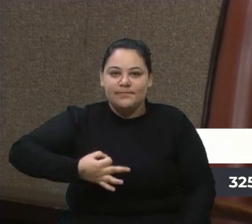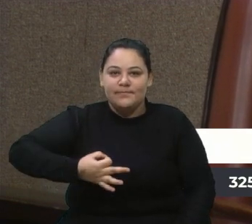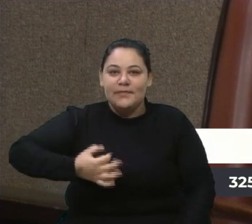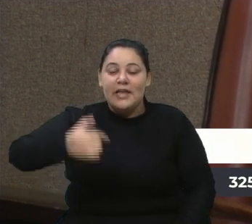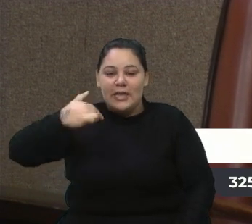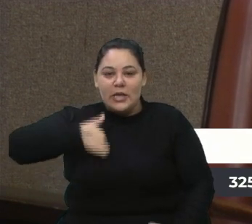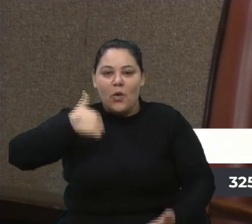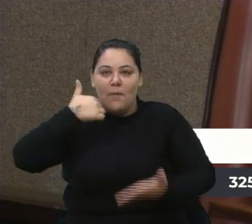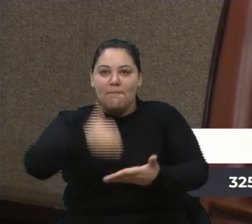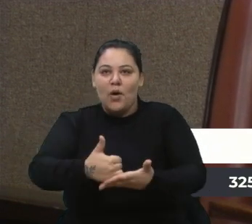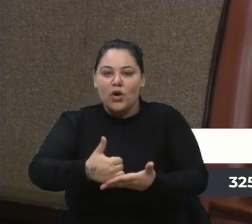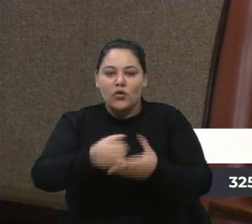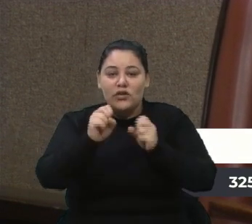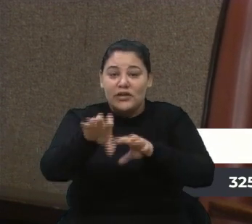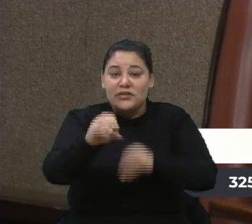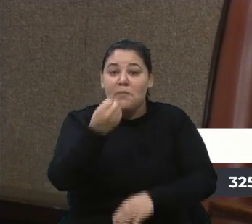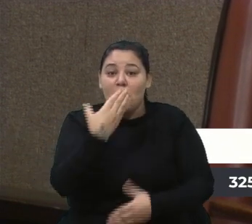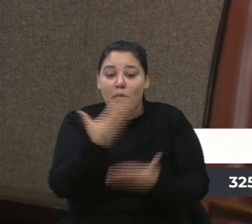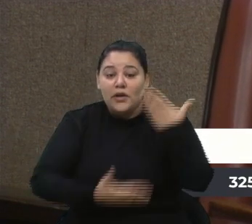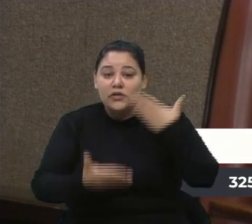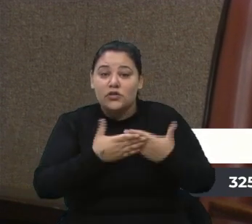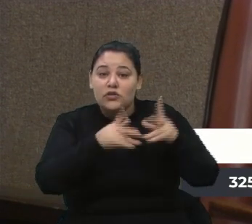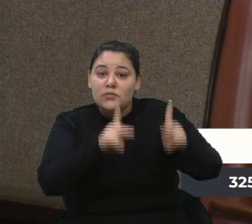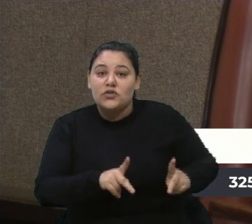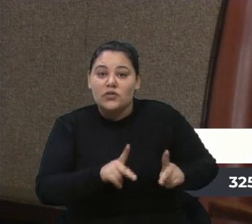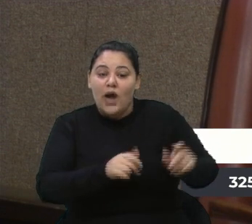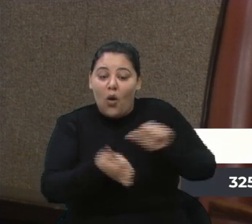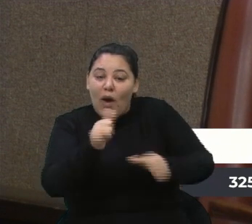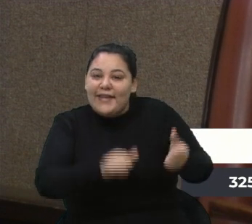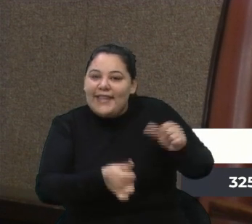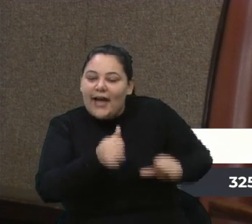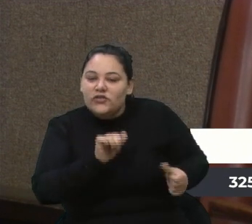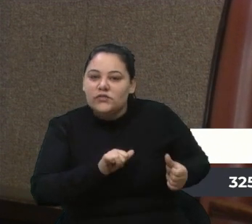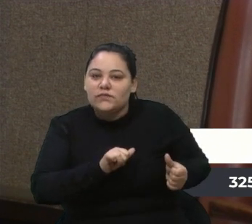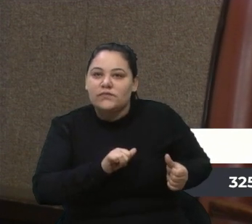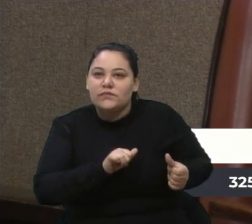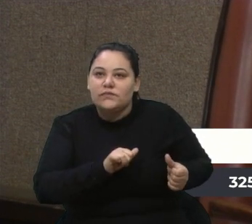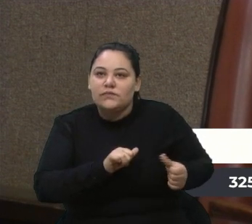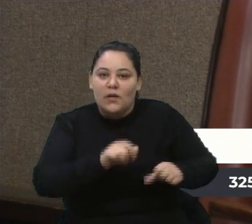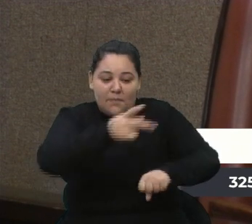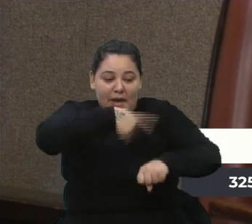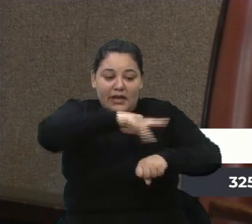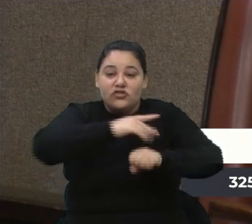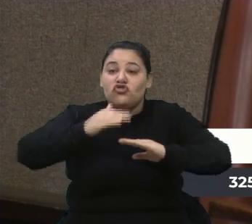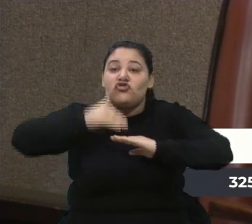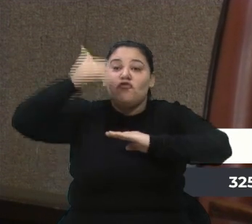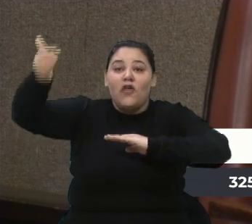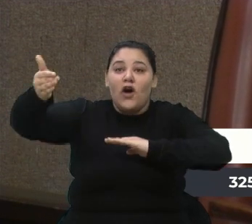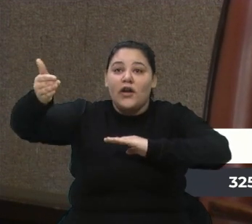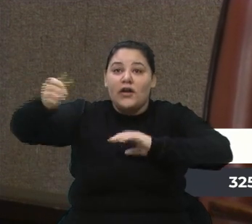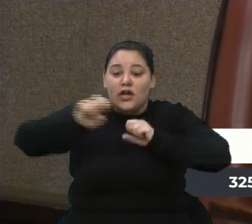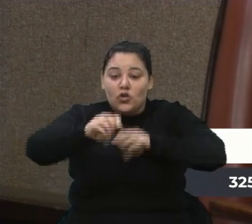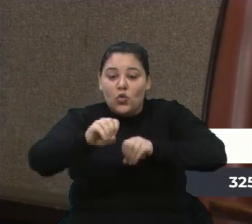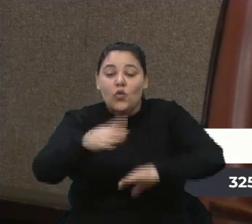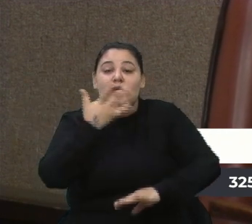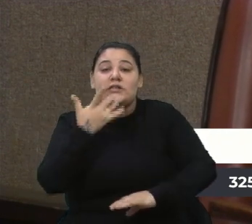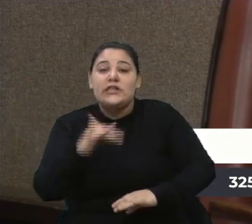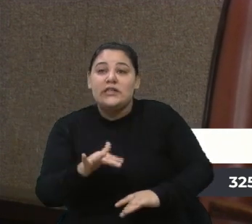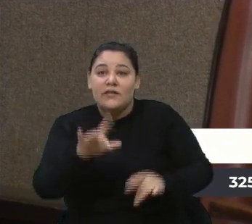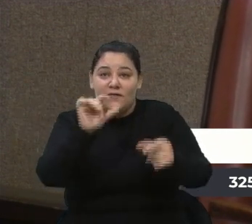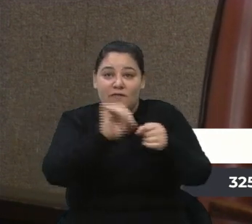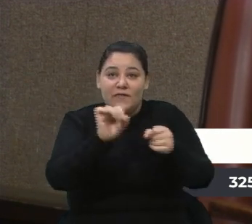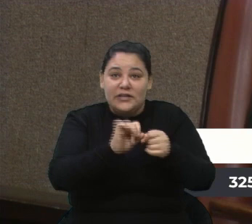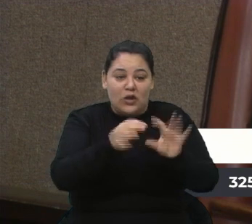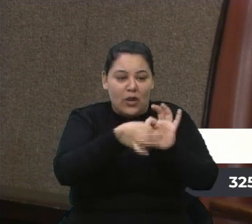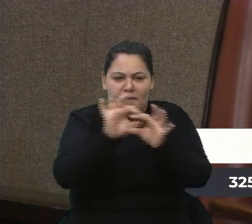Educação boa para todo mundo. Educação de qualidade. Países de fora educam as crianças fazendo Olimpíadas de